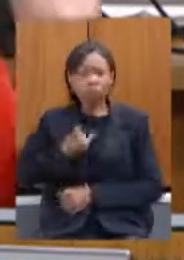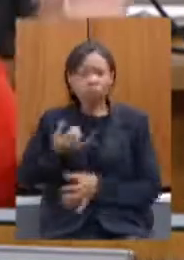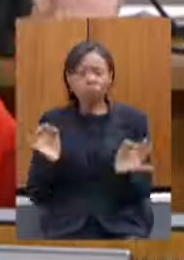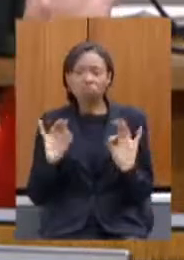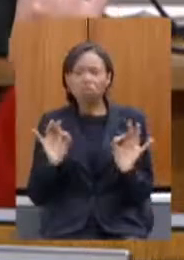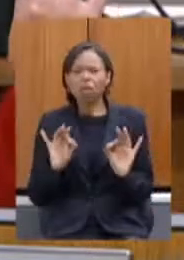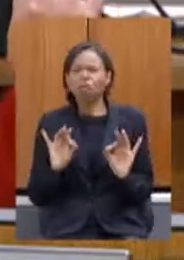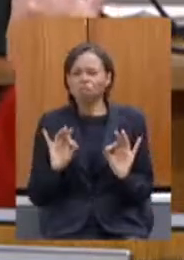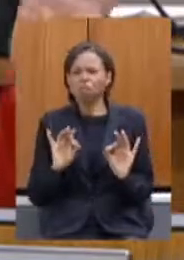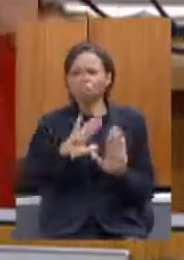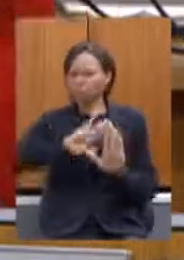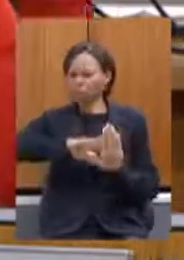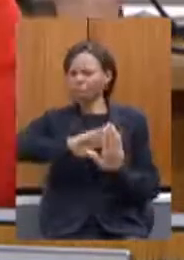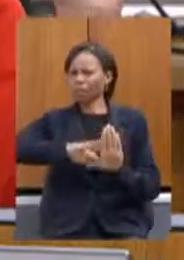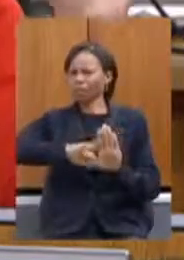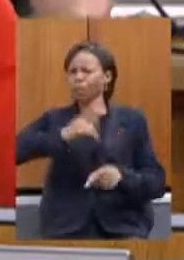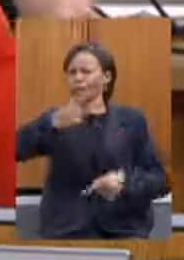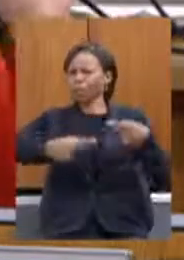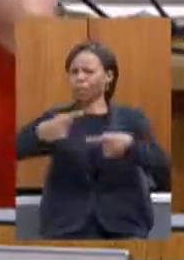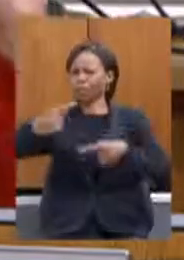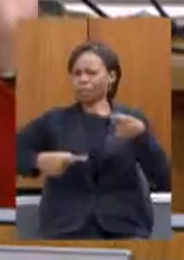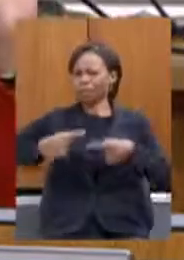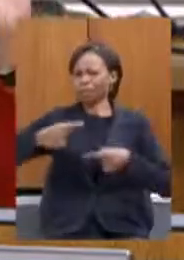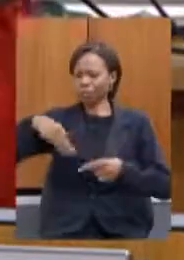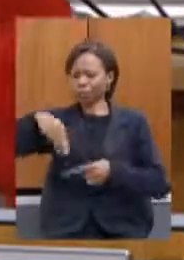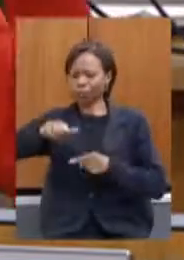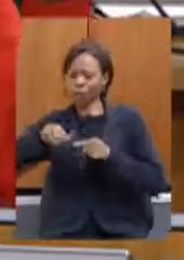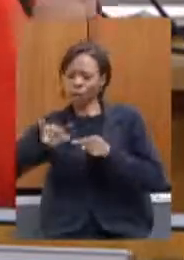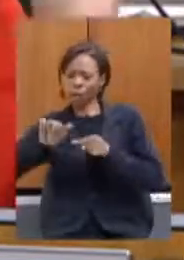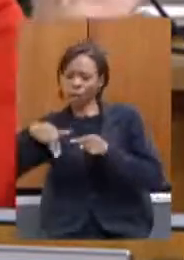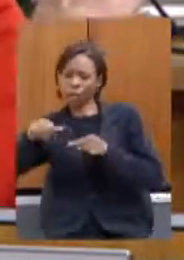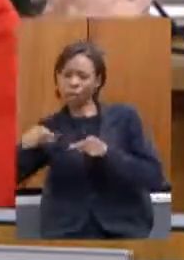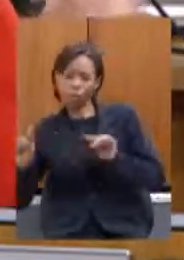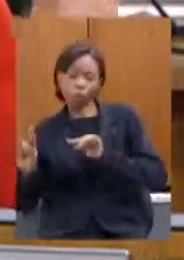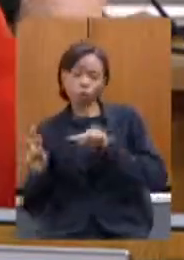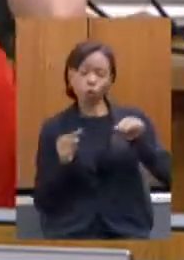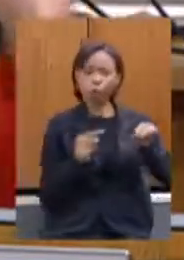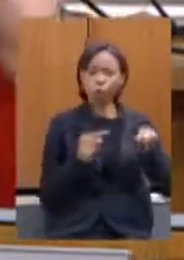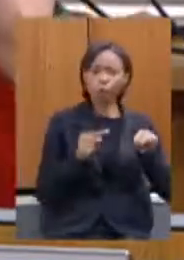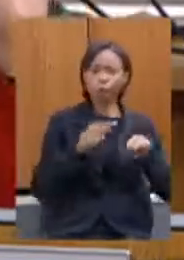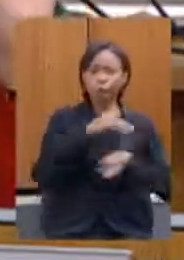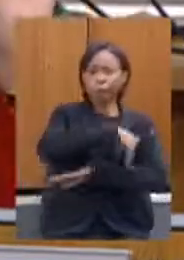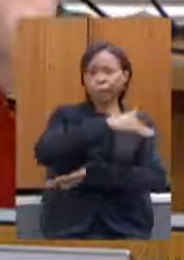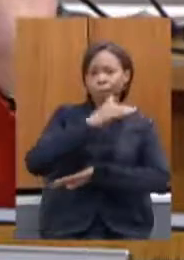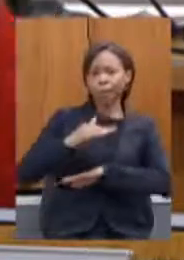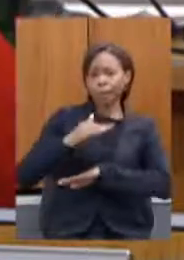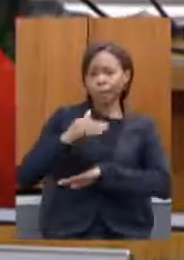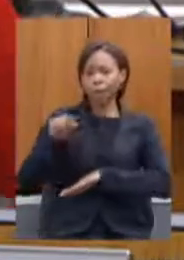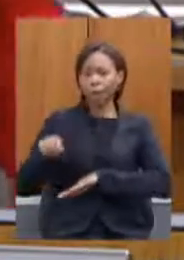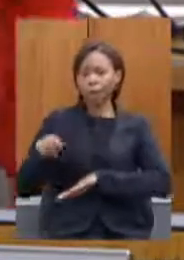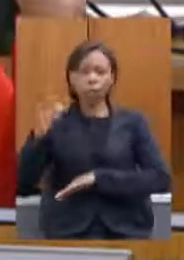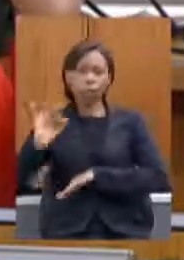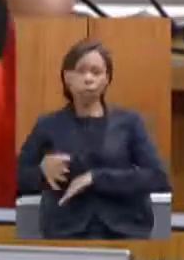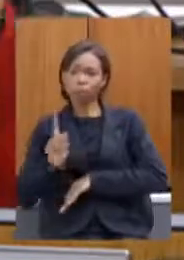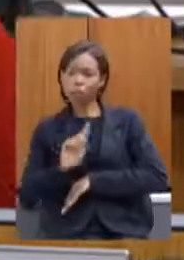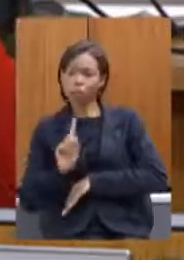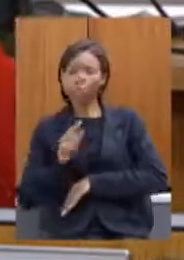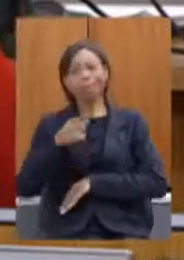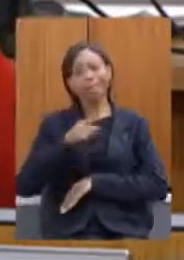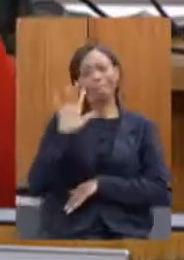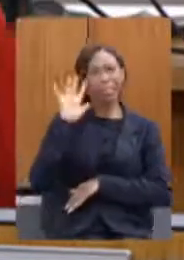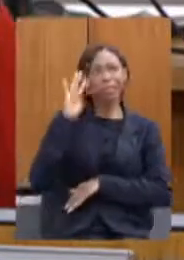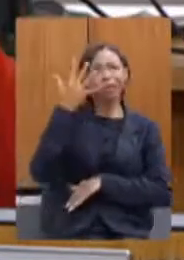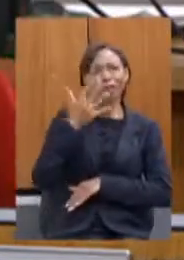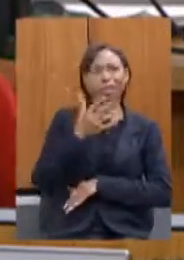ideológica Mariana versus Brumadinho Mariana não deu certo vamos resolver em Brumadinho isso aqui é um viés para